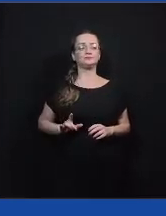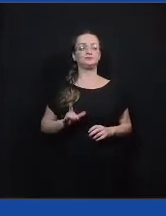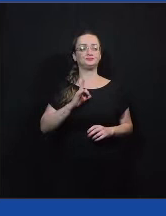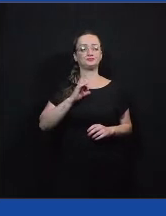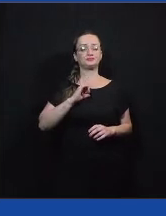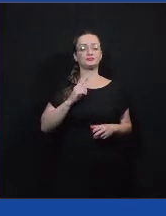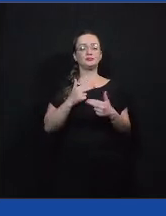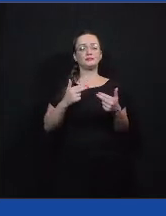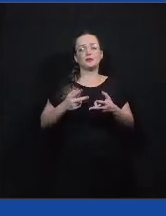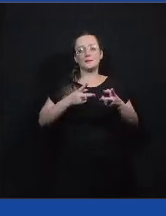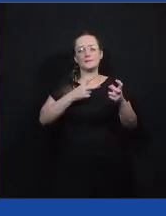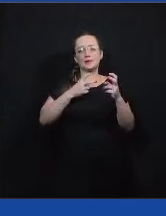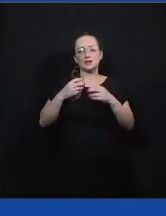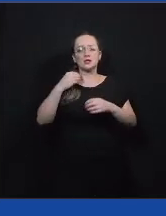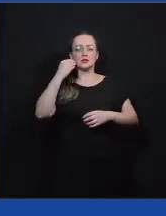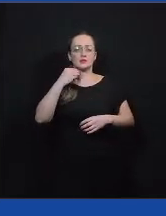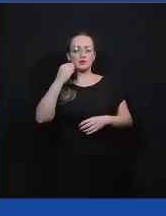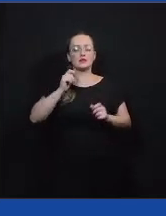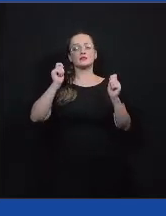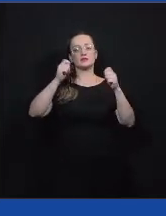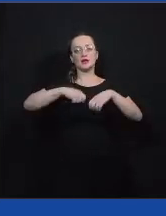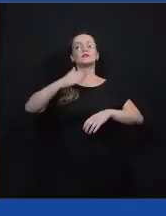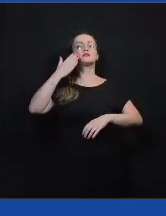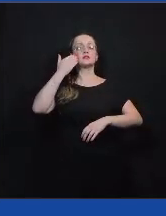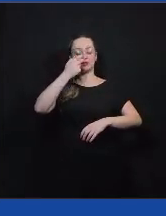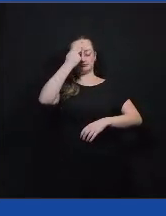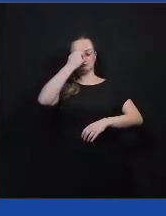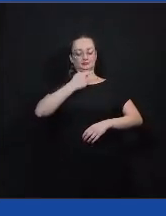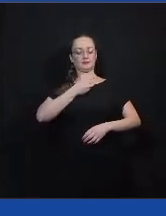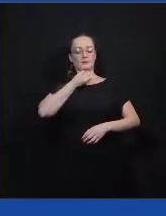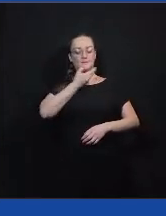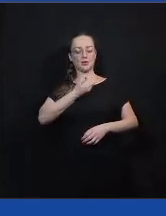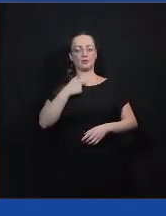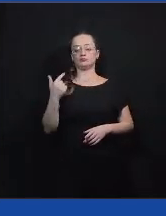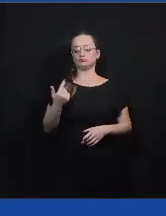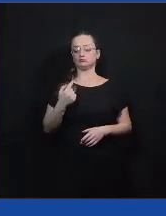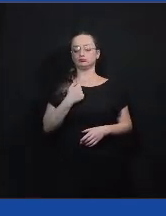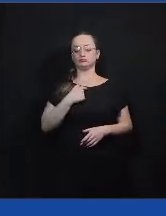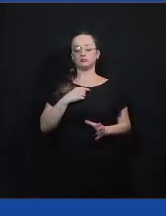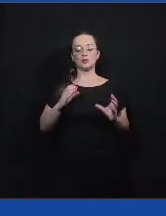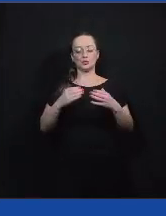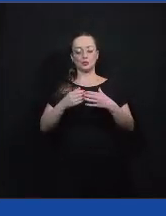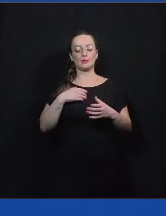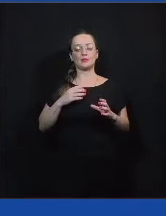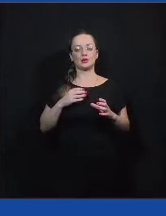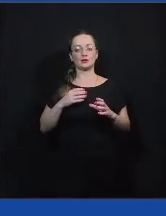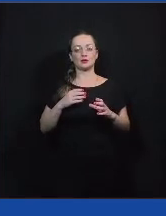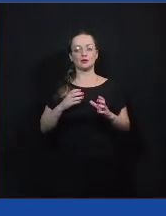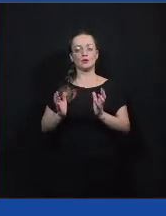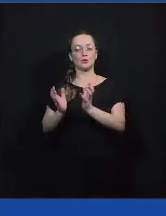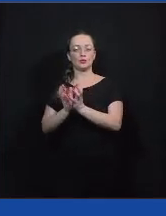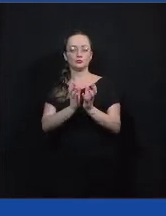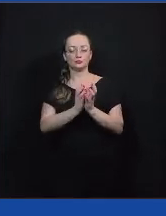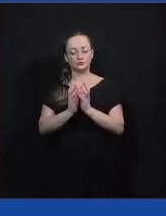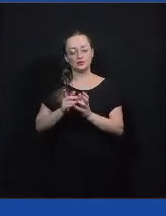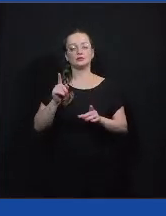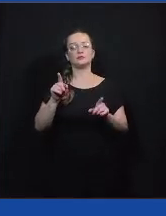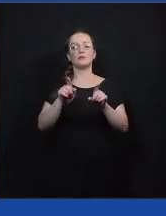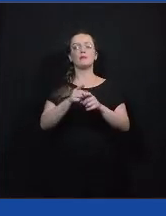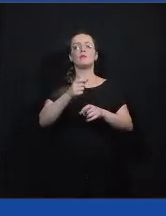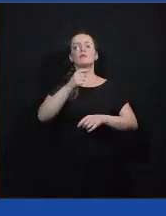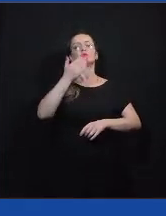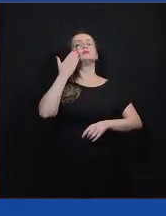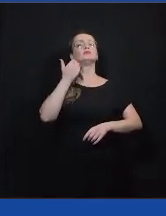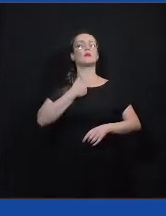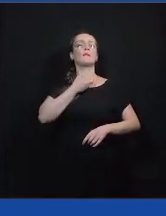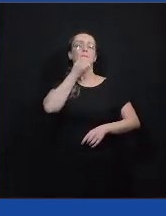uma percepção, uma experiência e sabe o que é bom pra si, pro seu grupo, pra sua comunidade. Então, é um pouco nesse sentido,